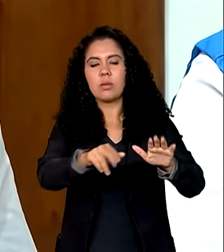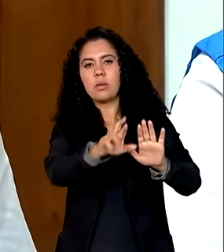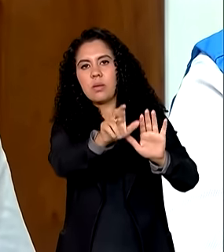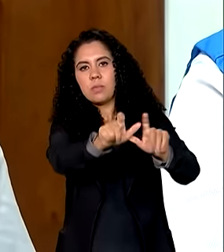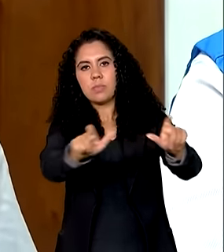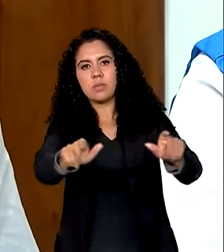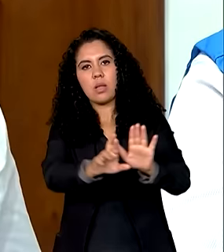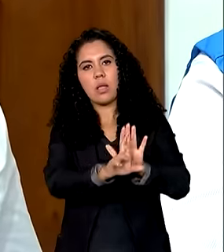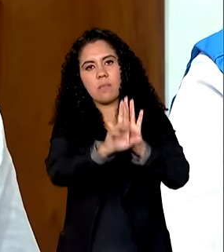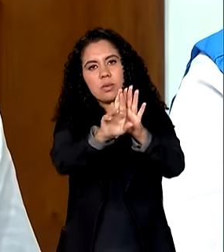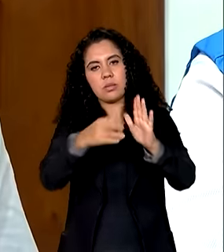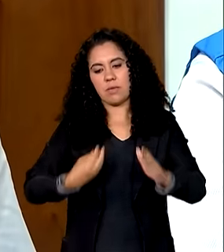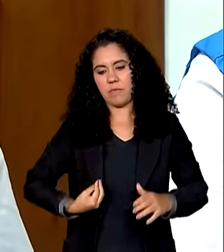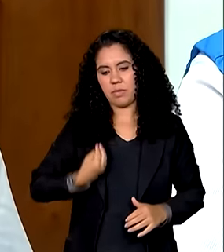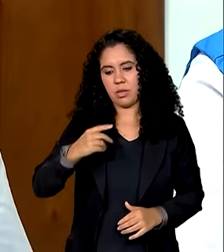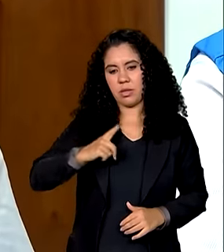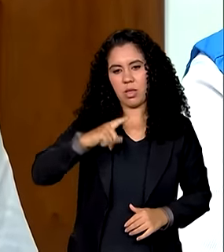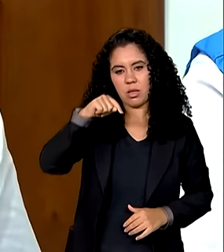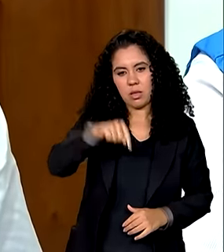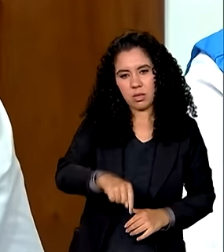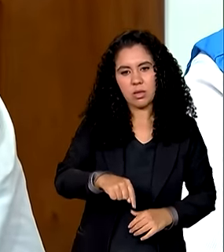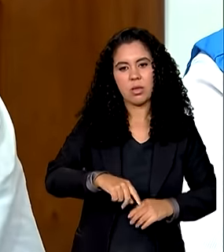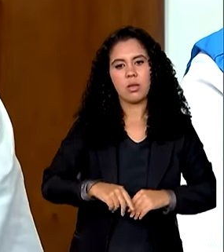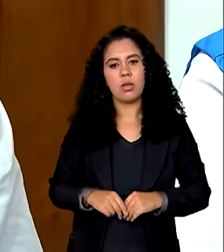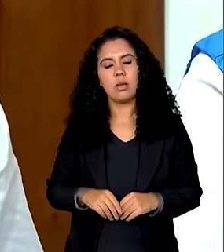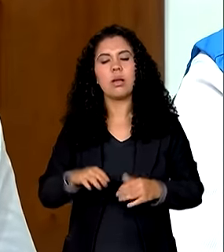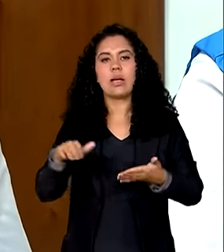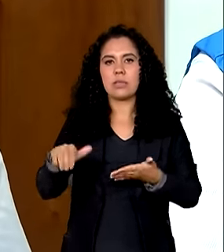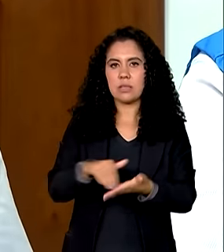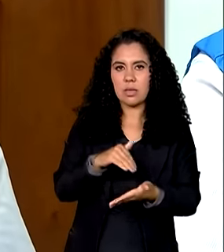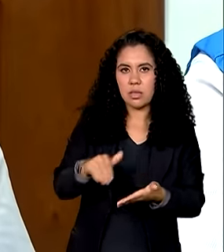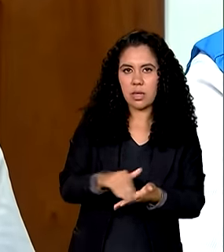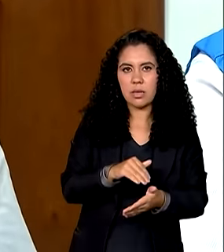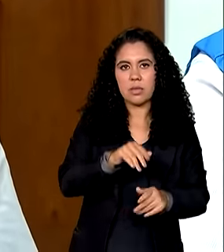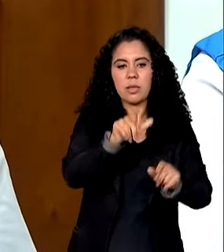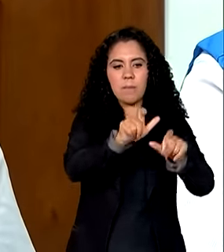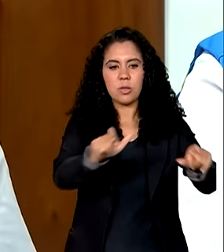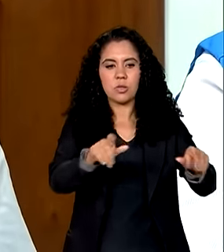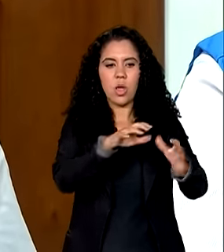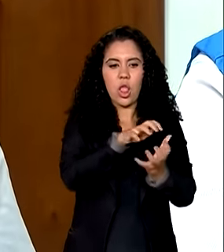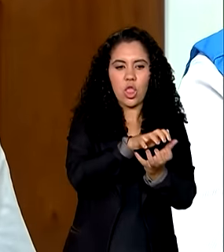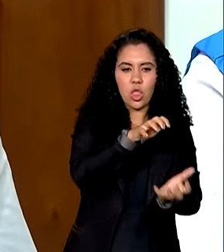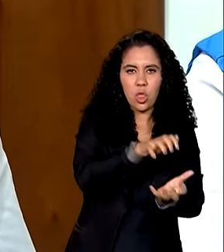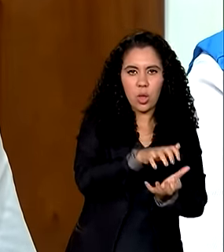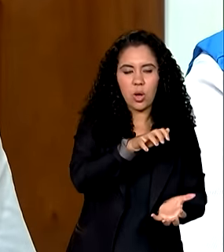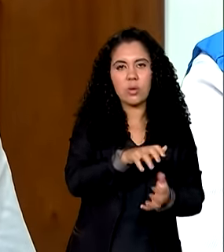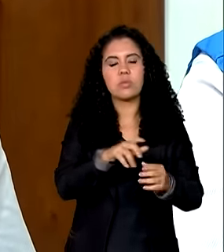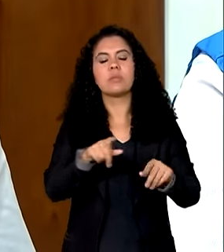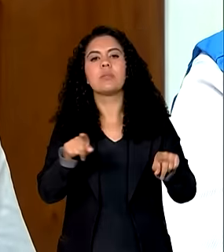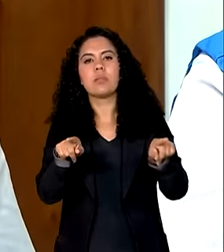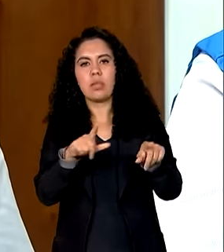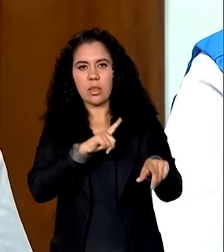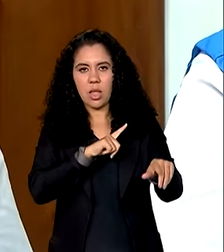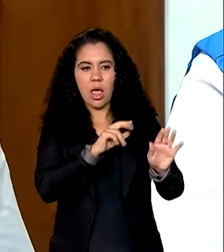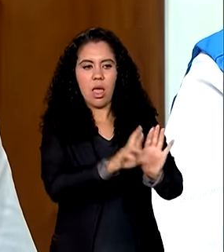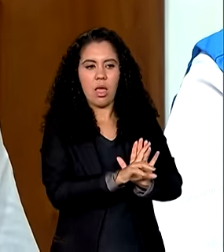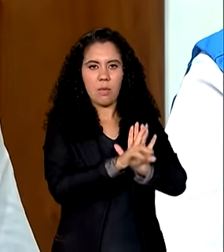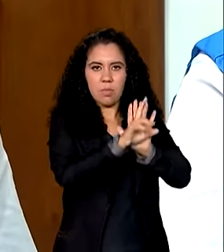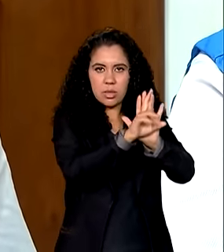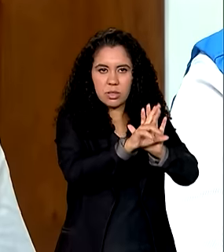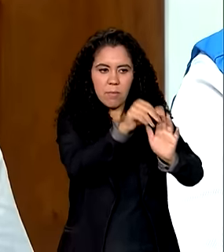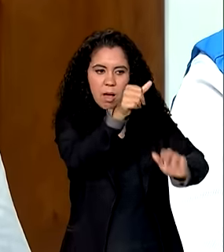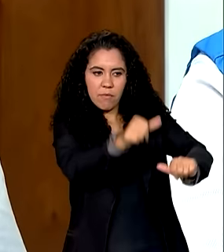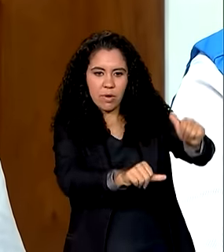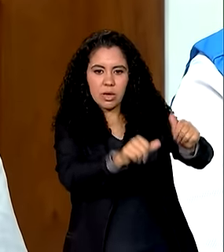que aqui estão presentes e ajudar a sociedade civil a Secretaria da Pessoa Idosa também mandará seus técnicos aqui para avaliar